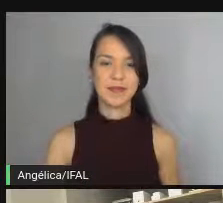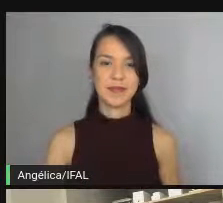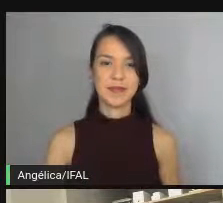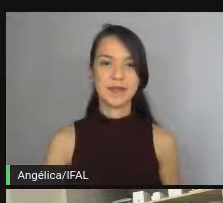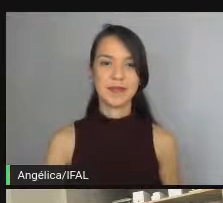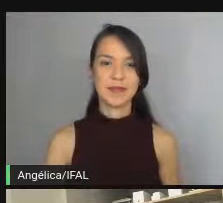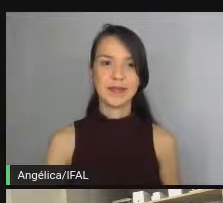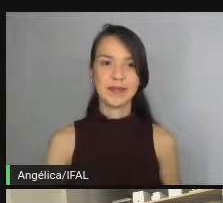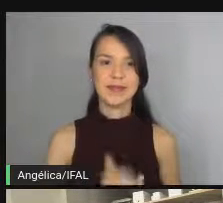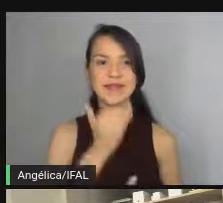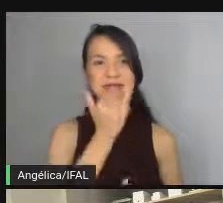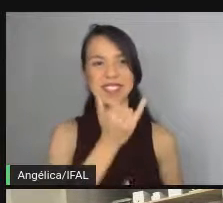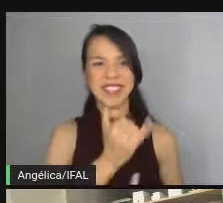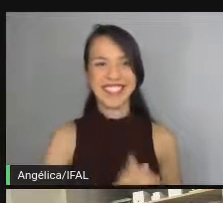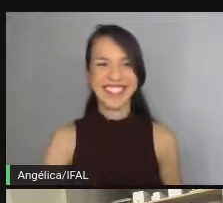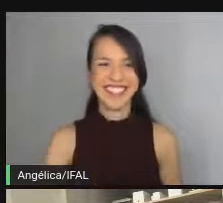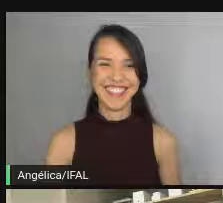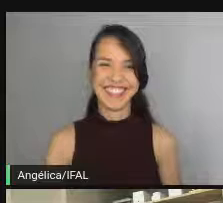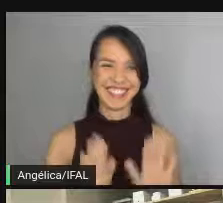Perdão.